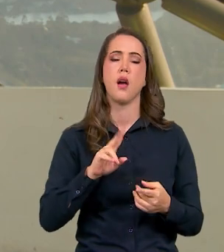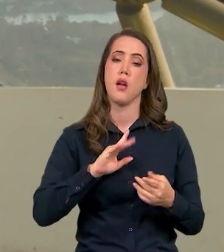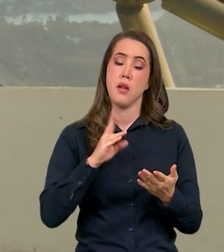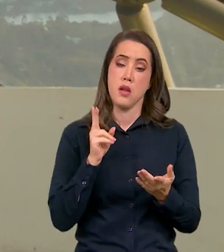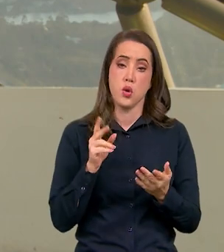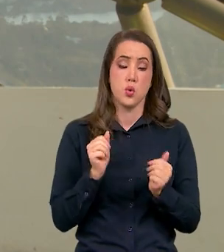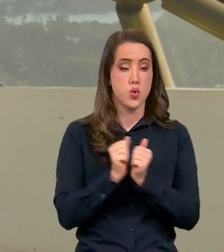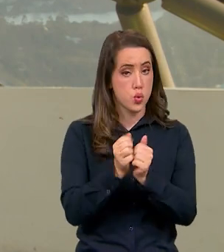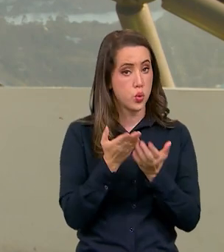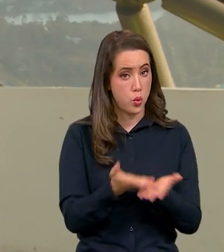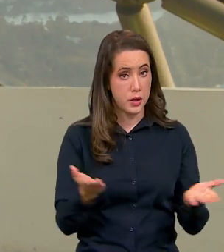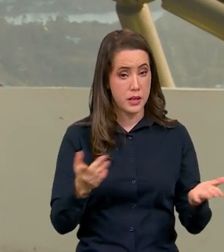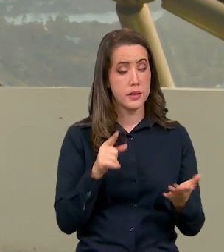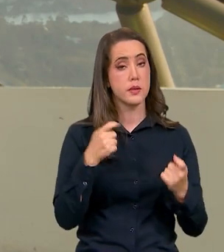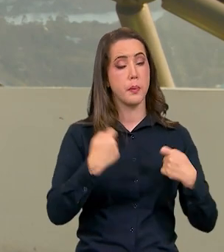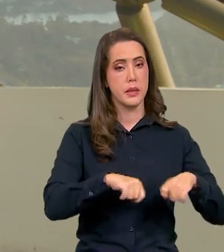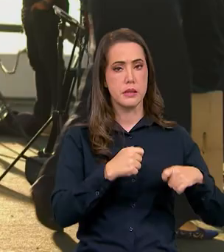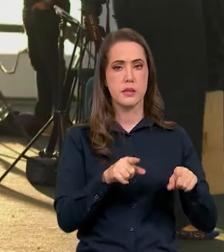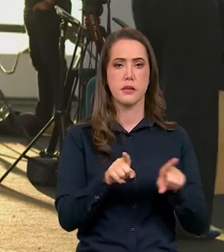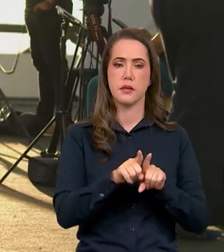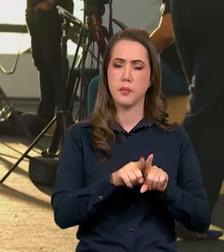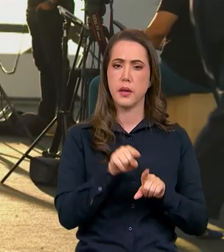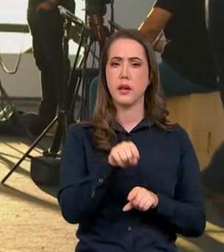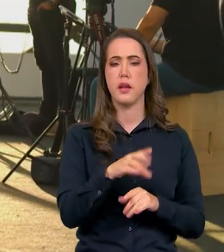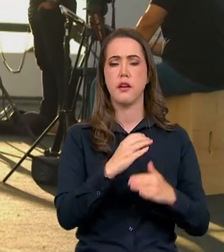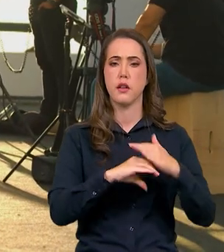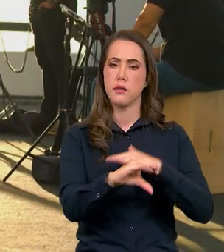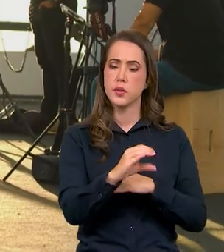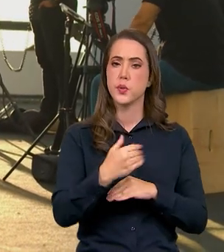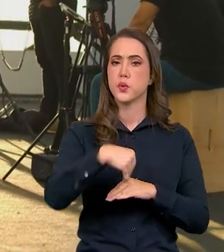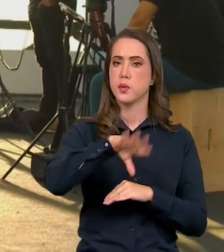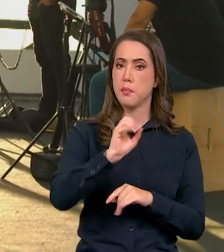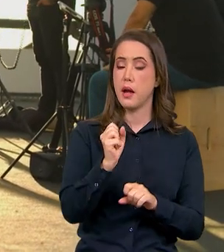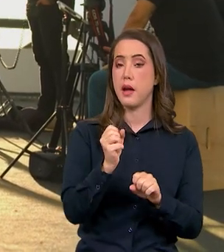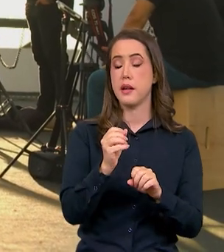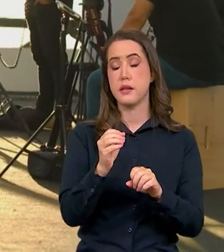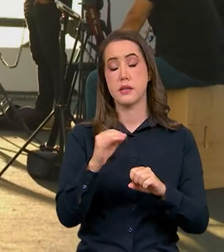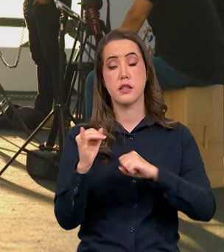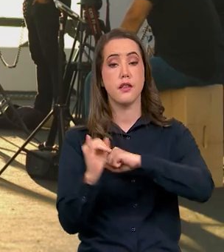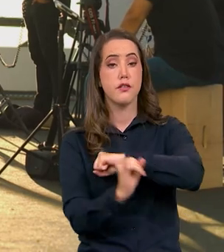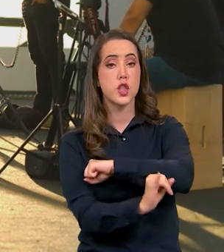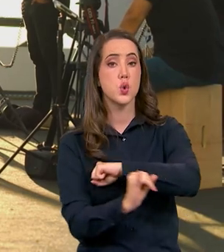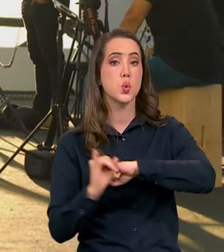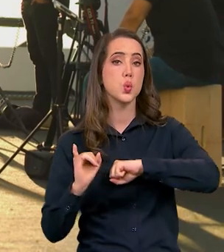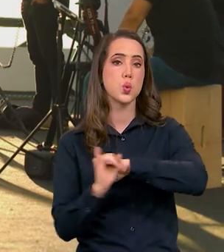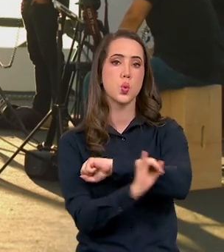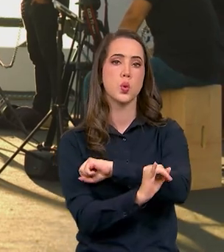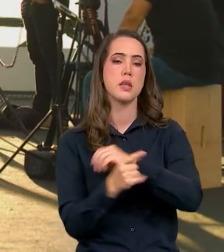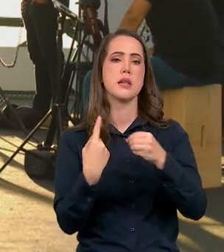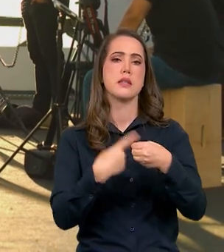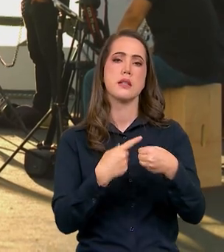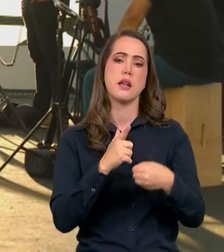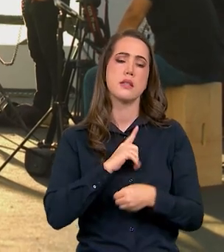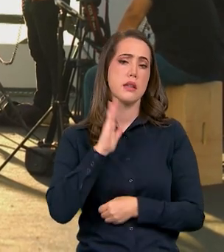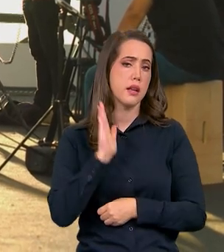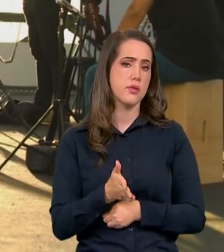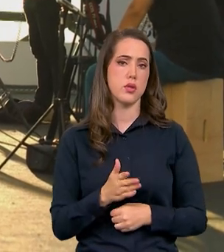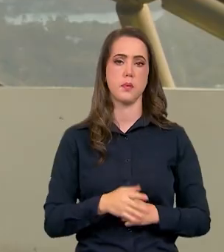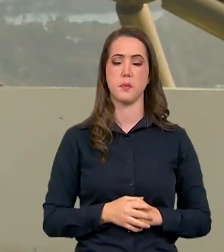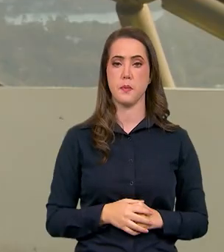tecnologia 5G, é importante ressaltar que também elas vão investindo em mais infraestrutura dentro das cidades que já têm.